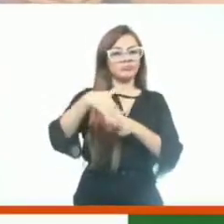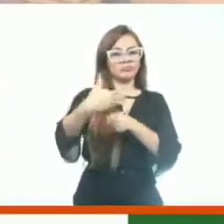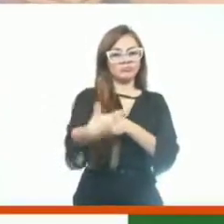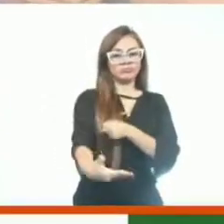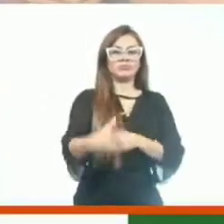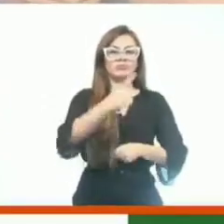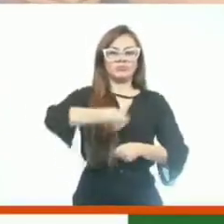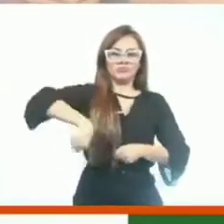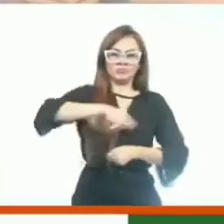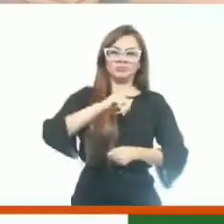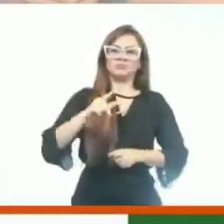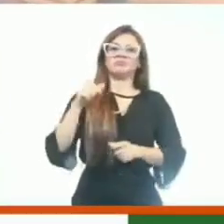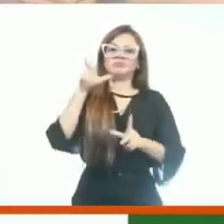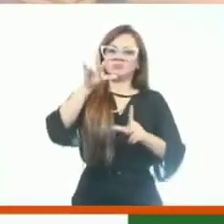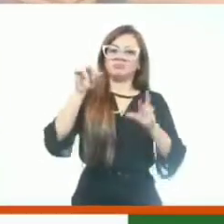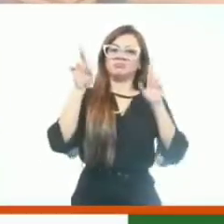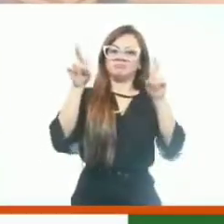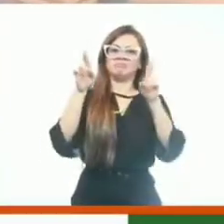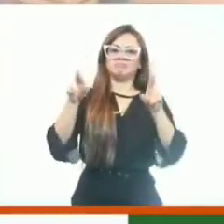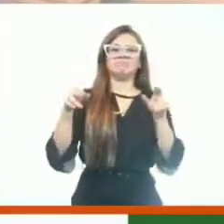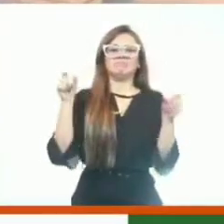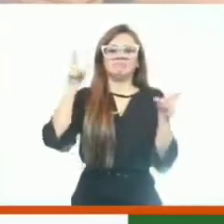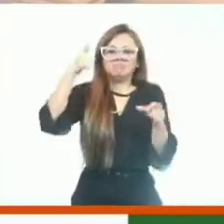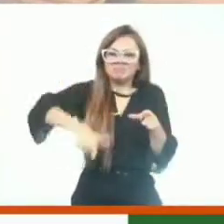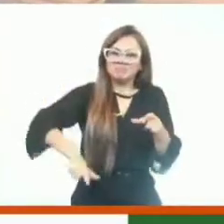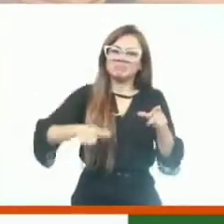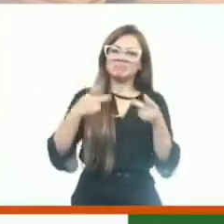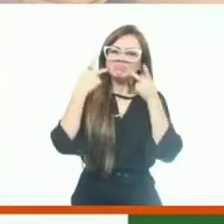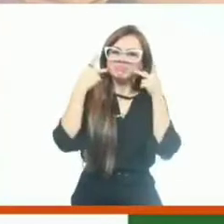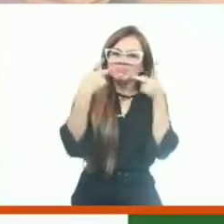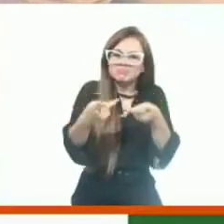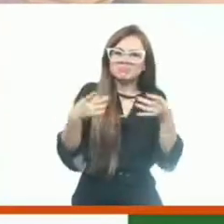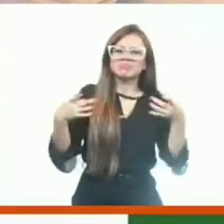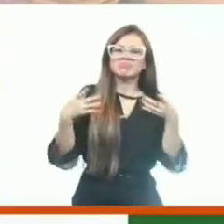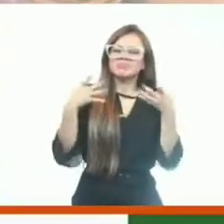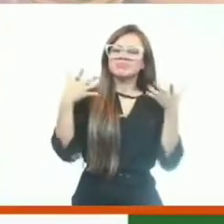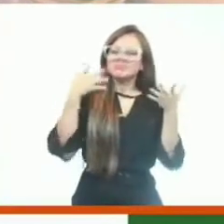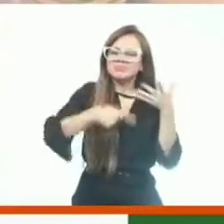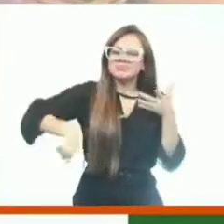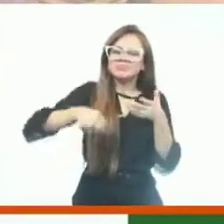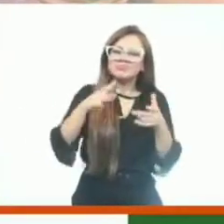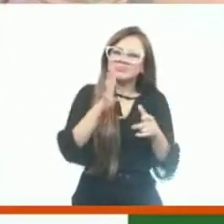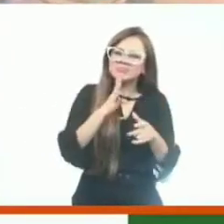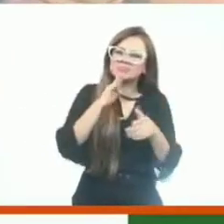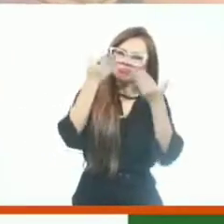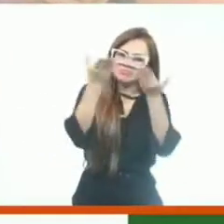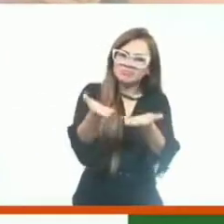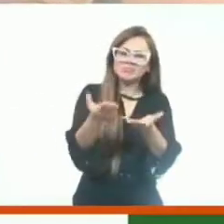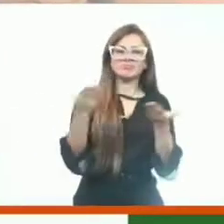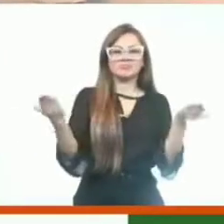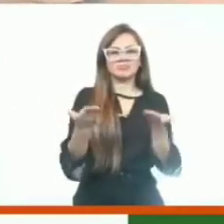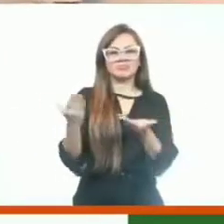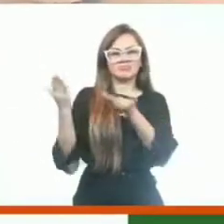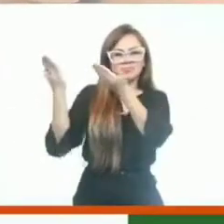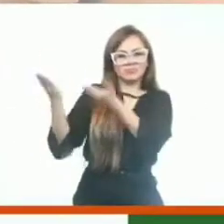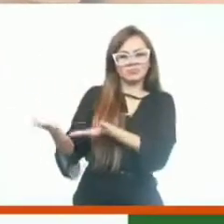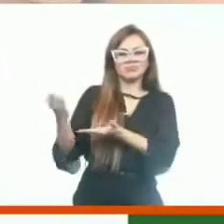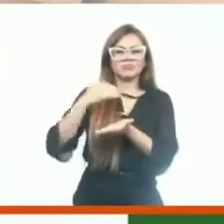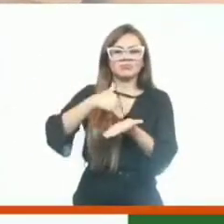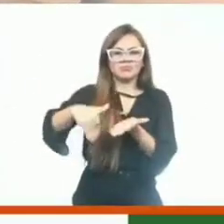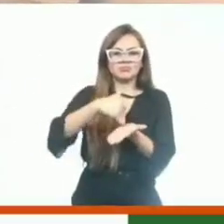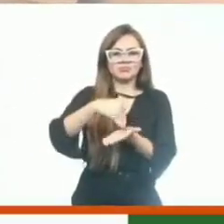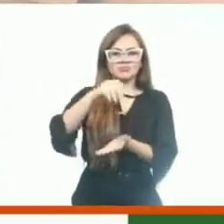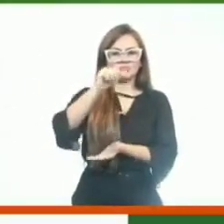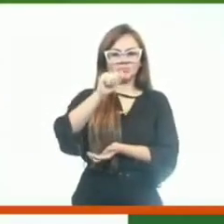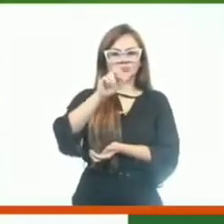Deus quiser, nós estaremos aí para saborear esse local maravilhoso aí em Acaraú. Bom, eu queria passar aqui a palavra ao nosso secretário